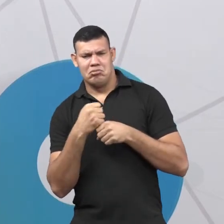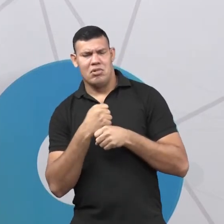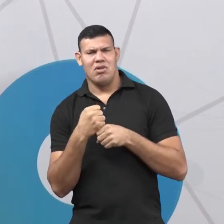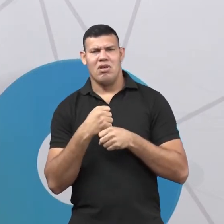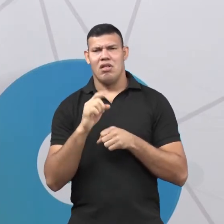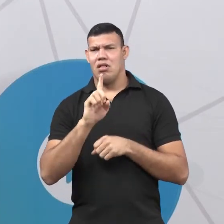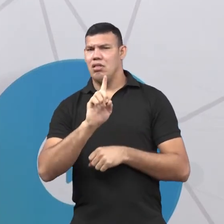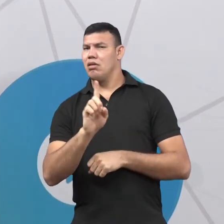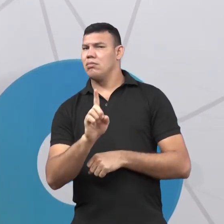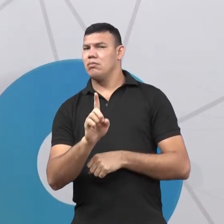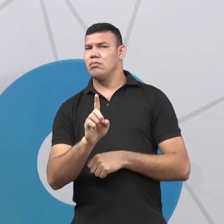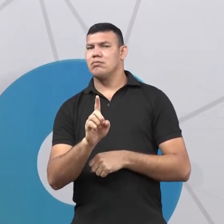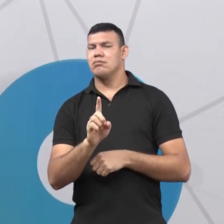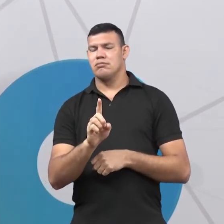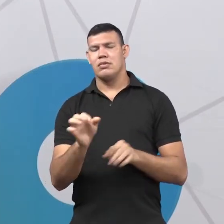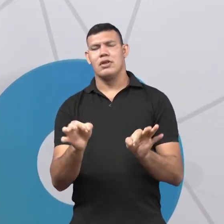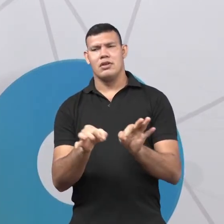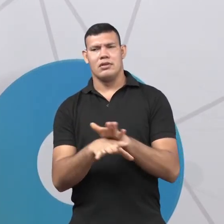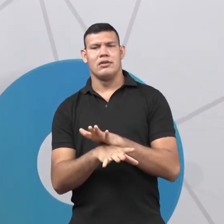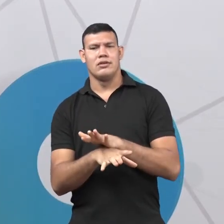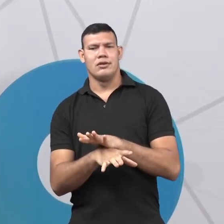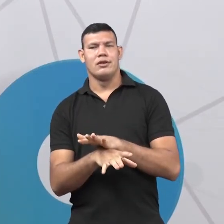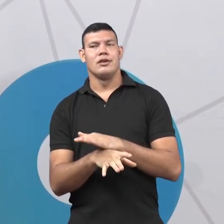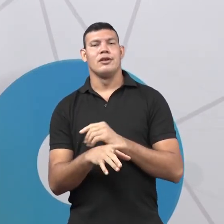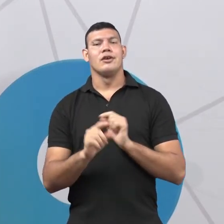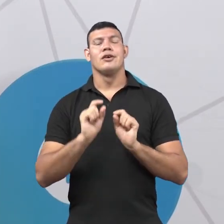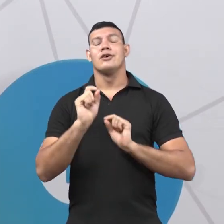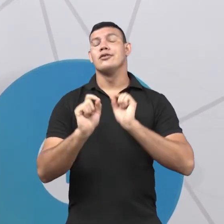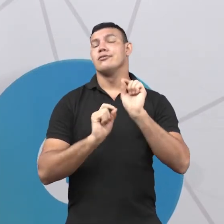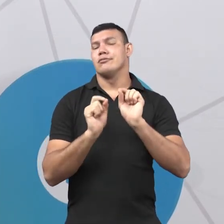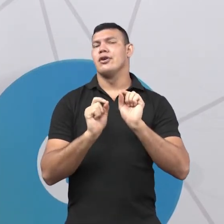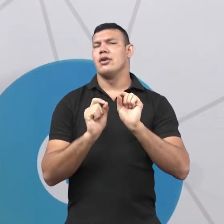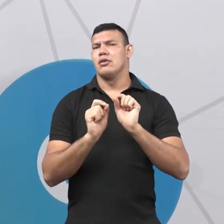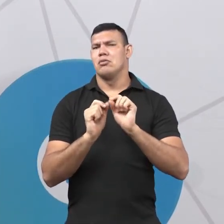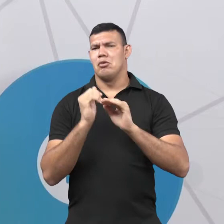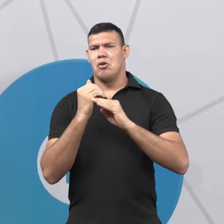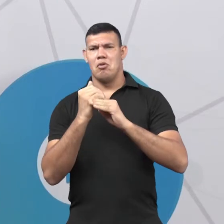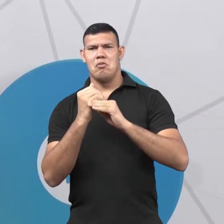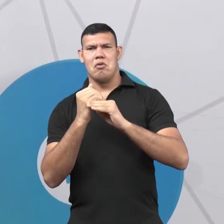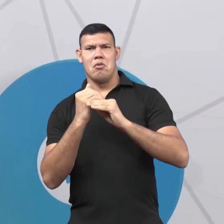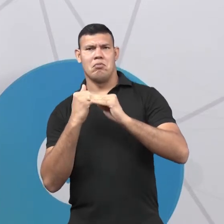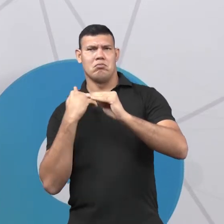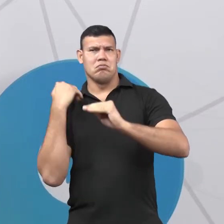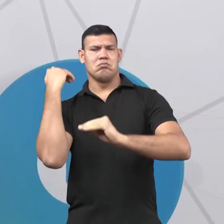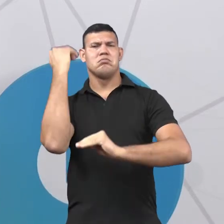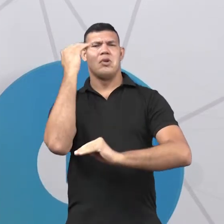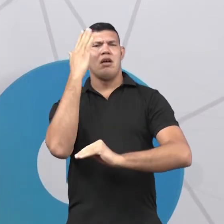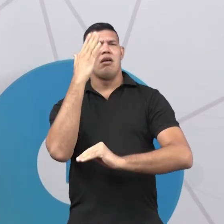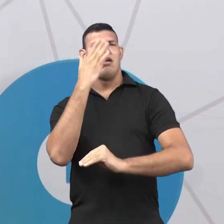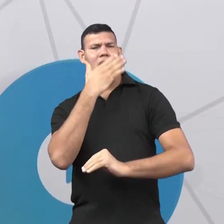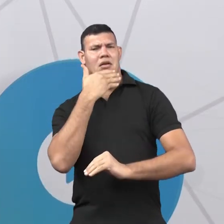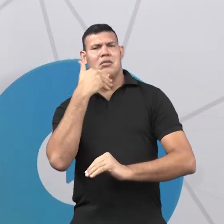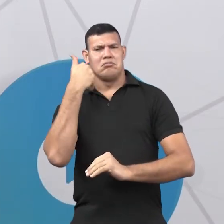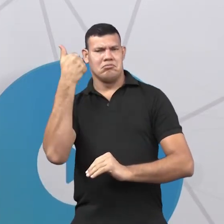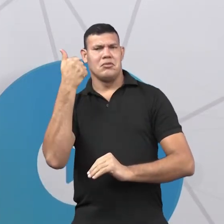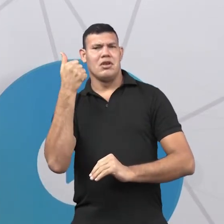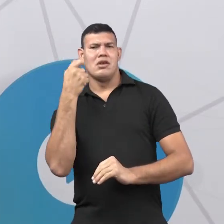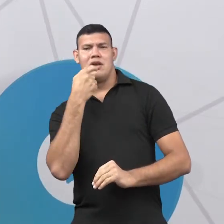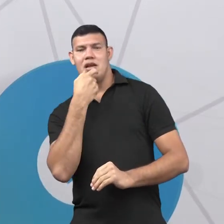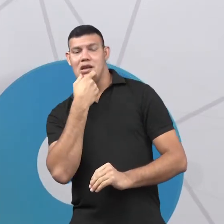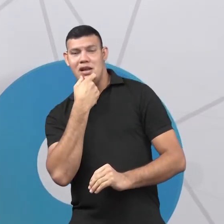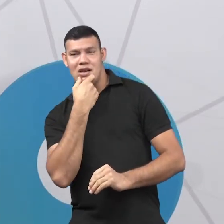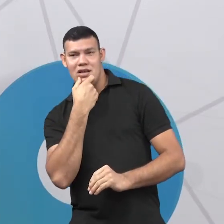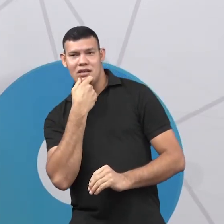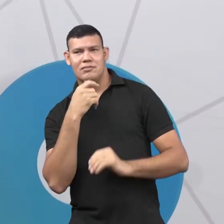novamente ultrapassar o francês. E aí começa a grande modernização da língua, né? E o